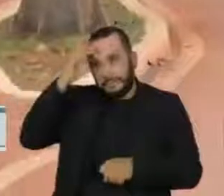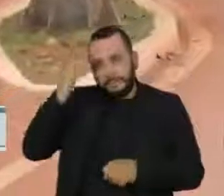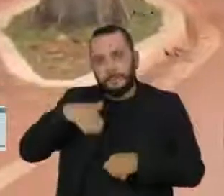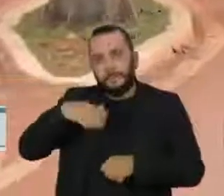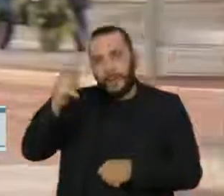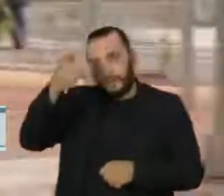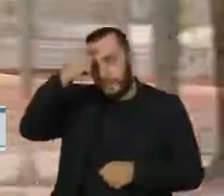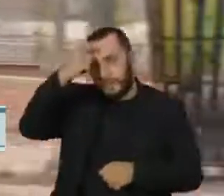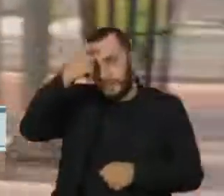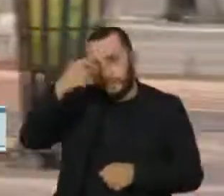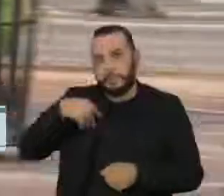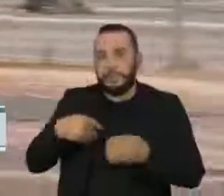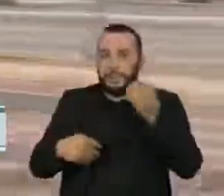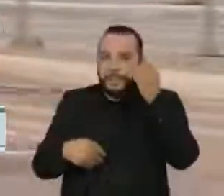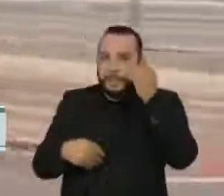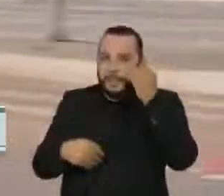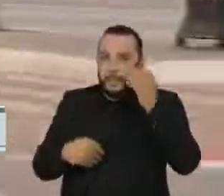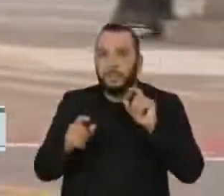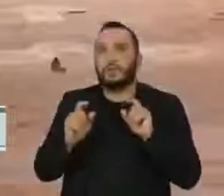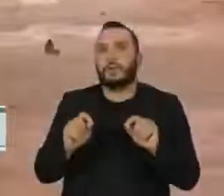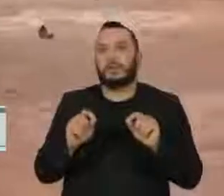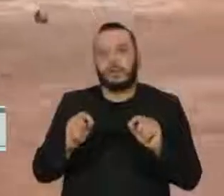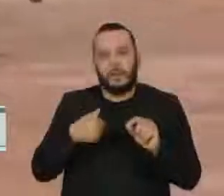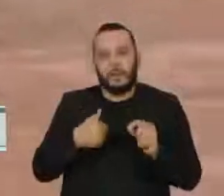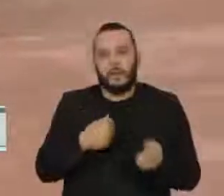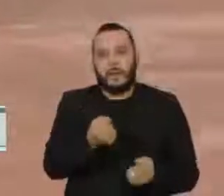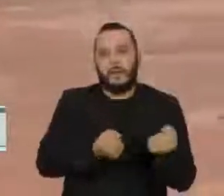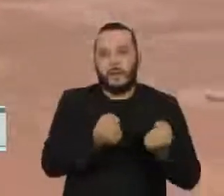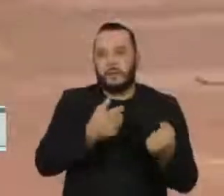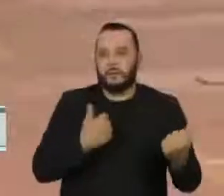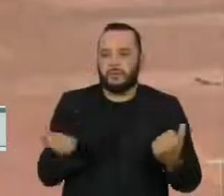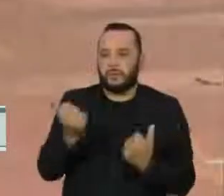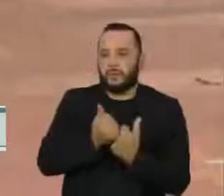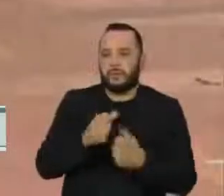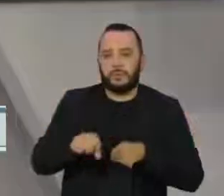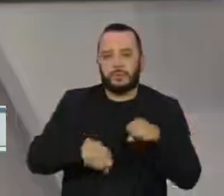conscientes tentando substituir o automóvel.